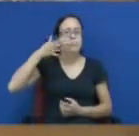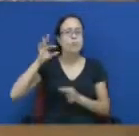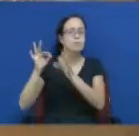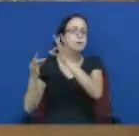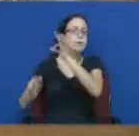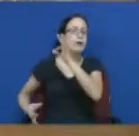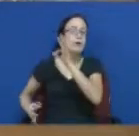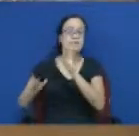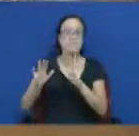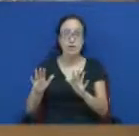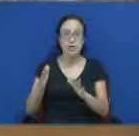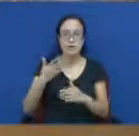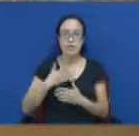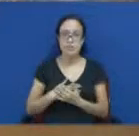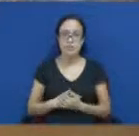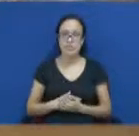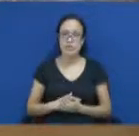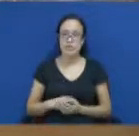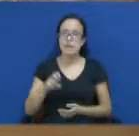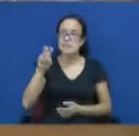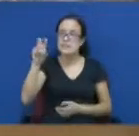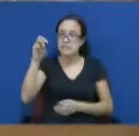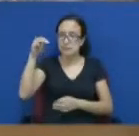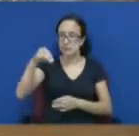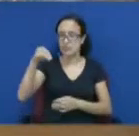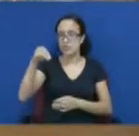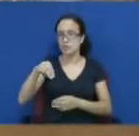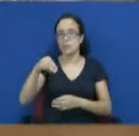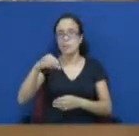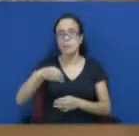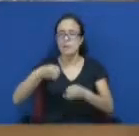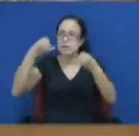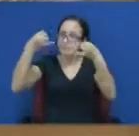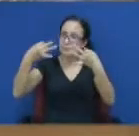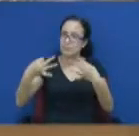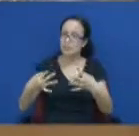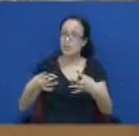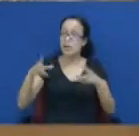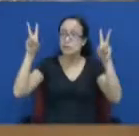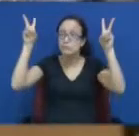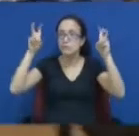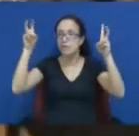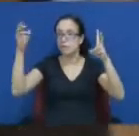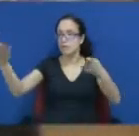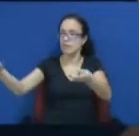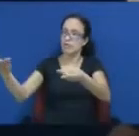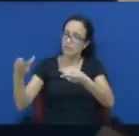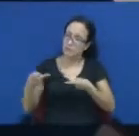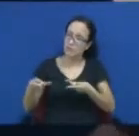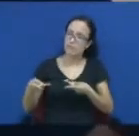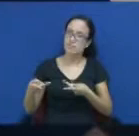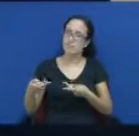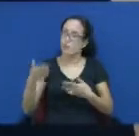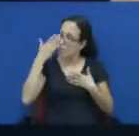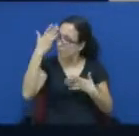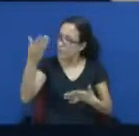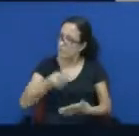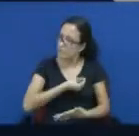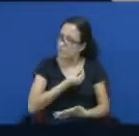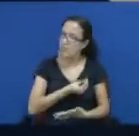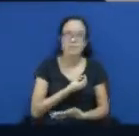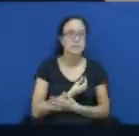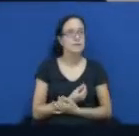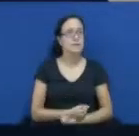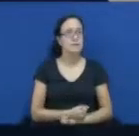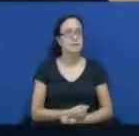conhecidas. A partir de agora, senhora terá cinco minutos para discorrer sobre o assunto que ele traz aqui. Muito obrigado pela presença. Obrigada a você, presidente.